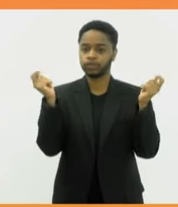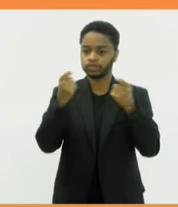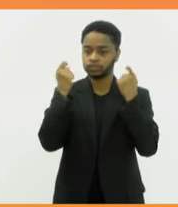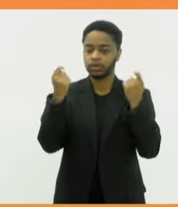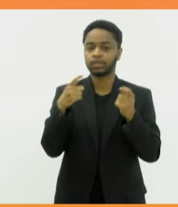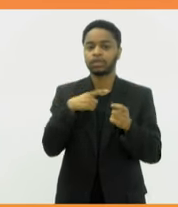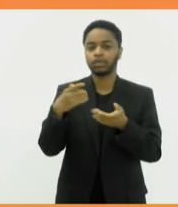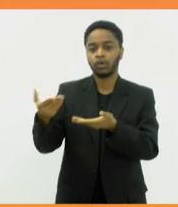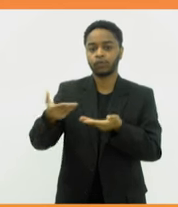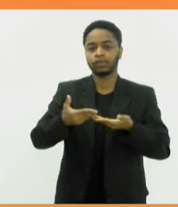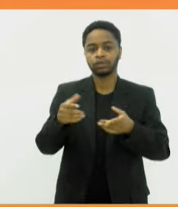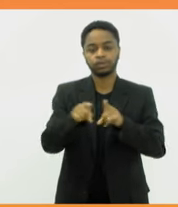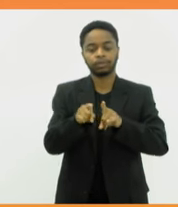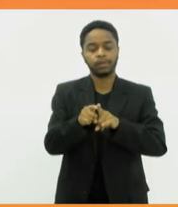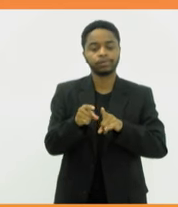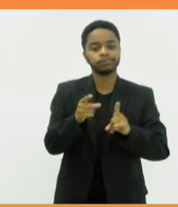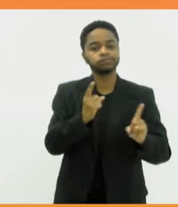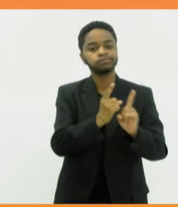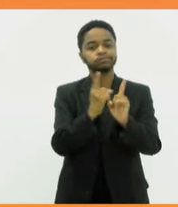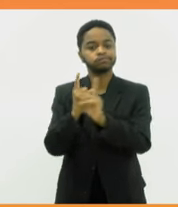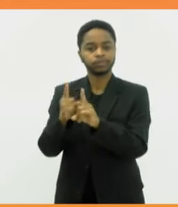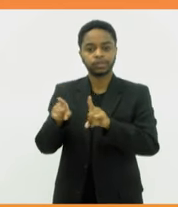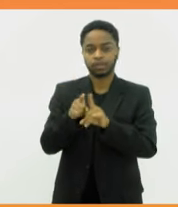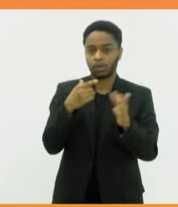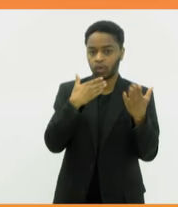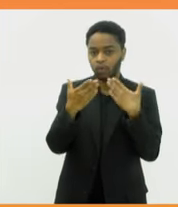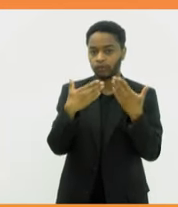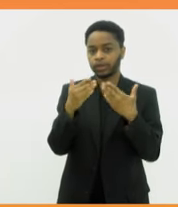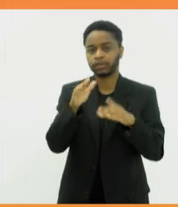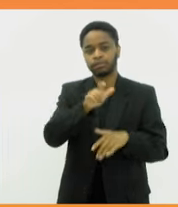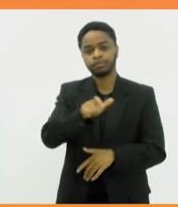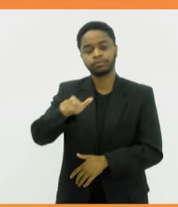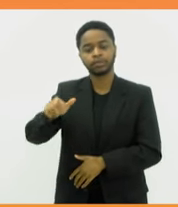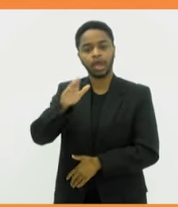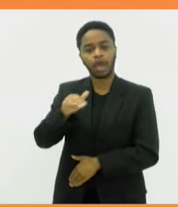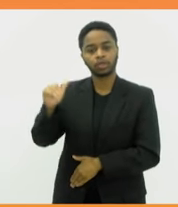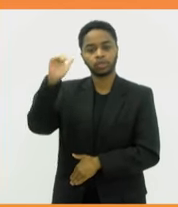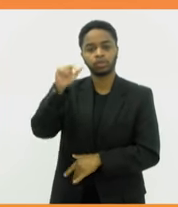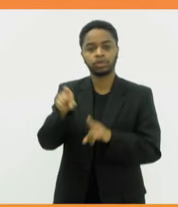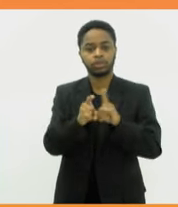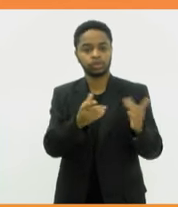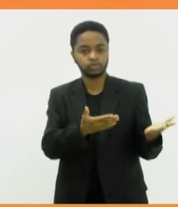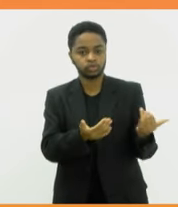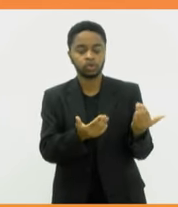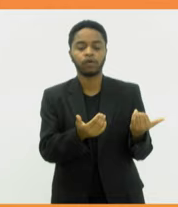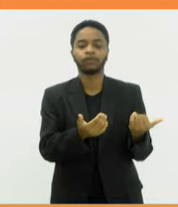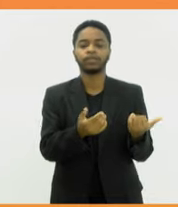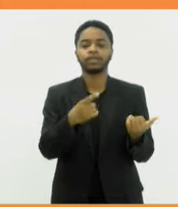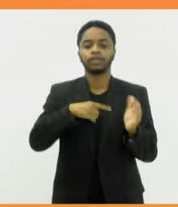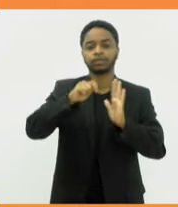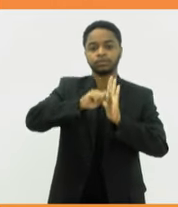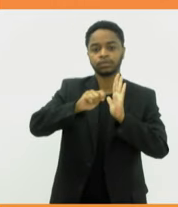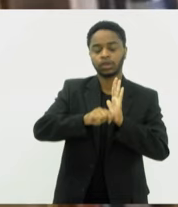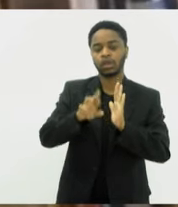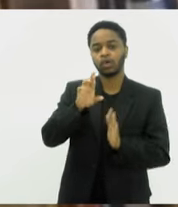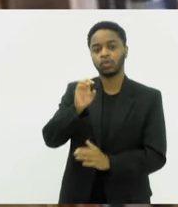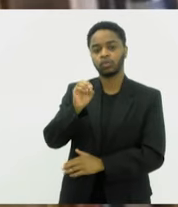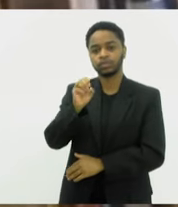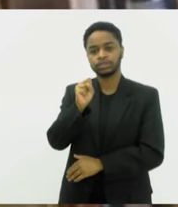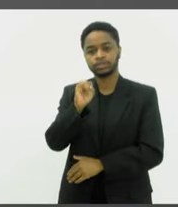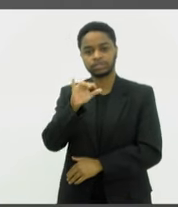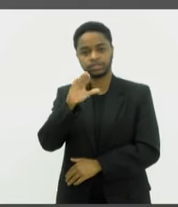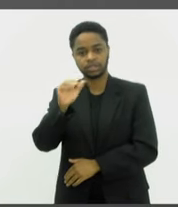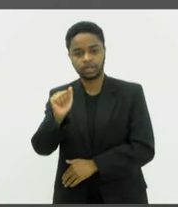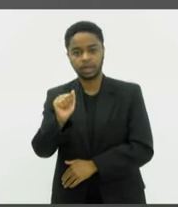os convidados que vão participar de encontros e conversas com o público adulto e infanto-juvenil Os escritores Rosisca Darcy de Oliveira, Leonardo